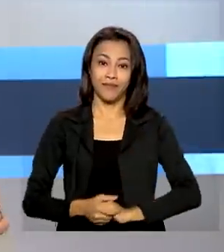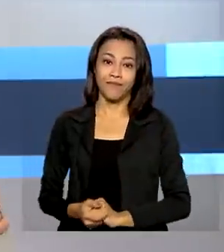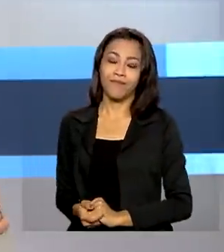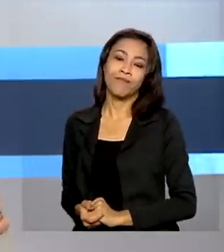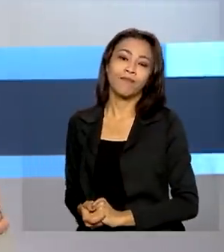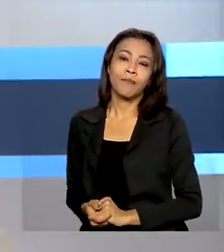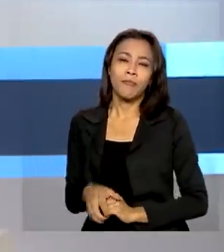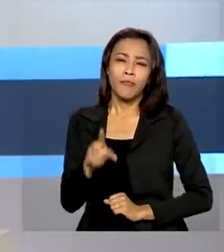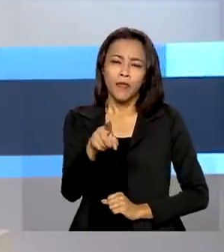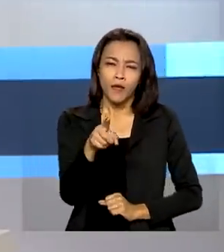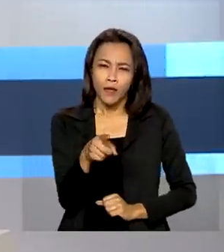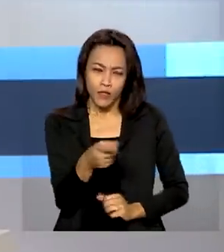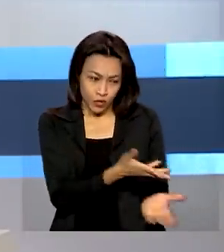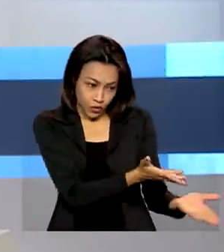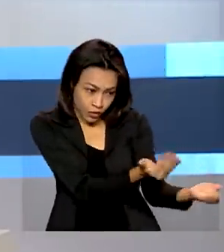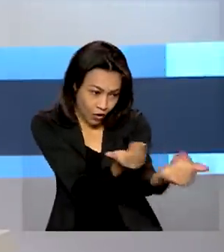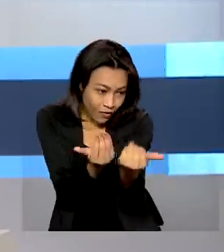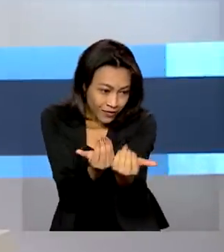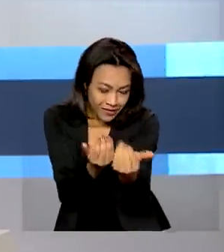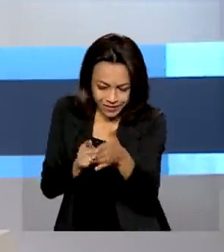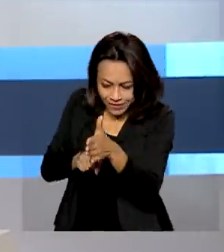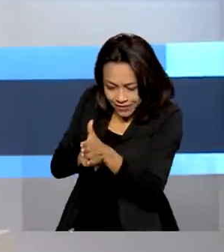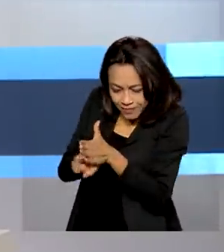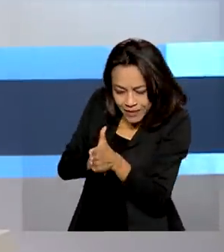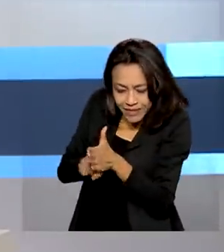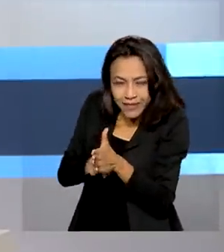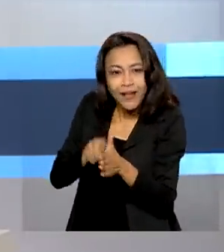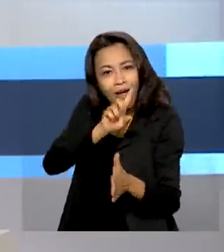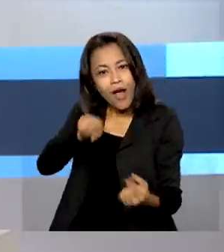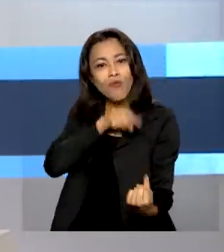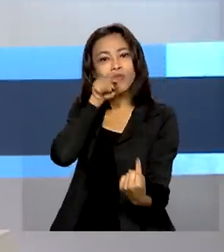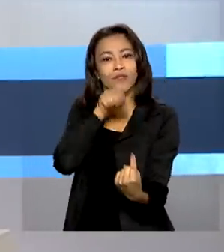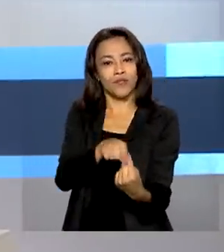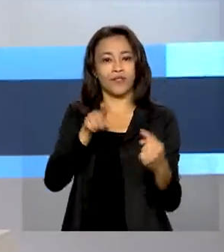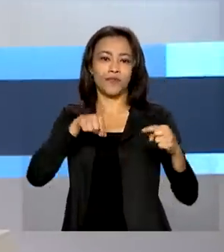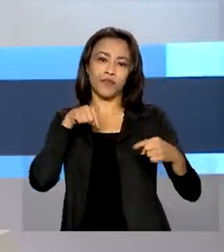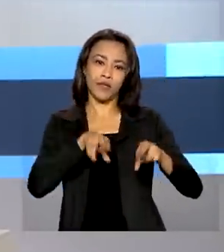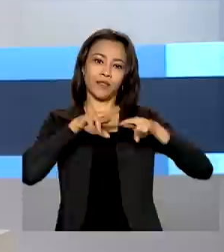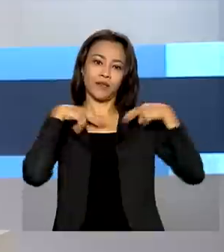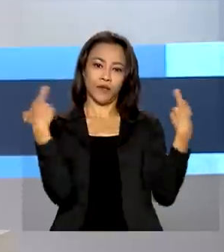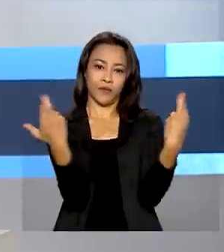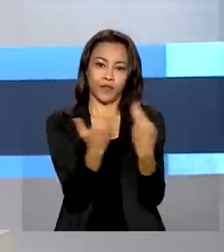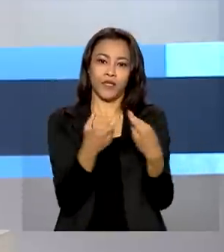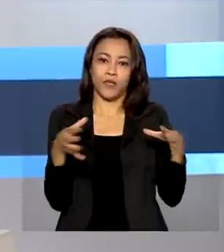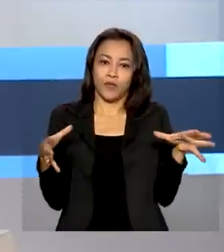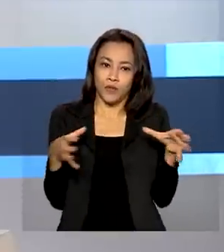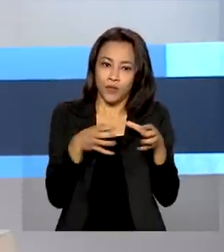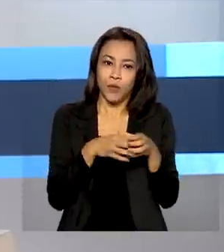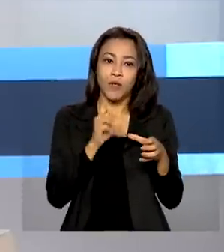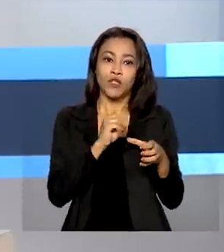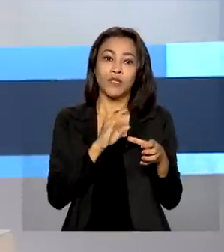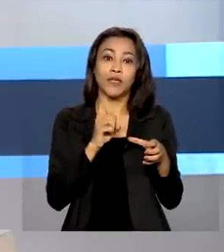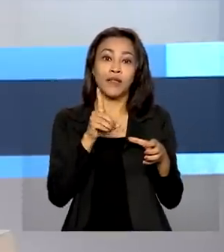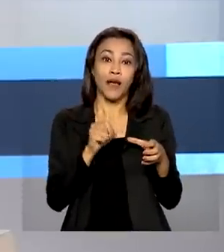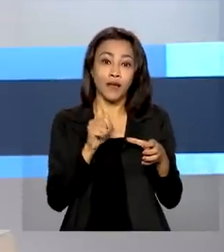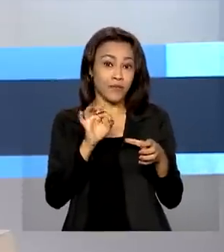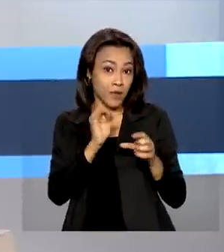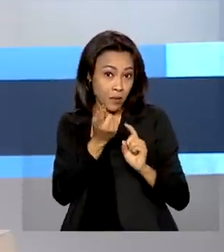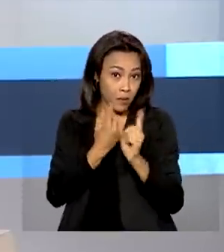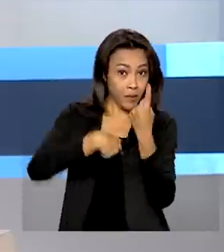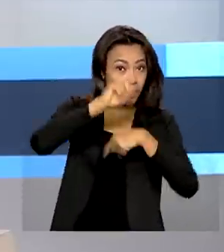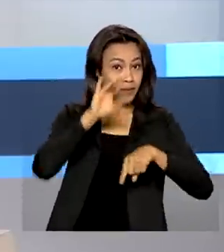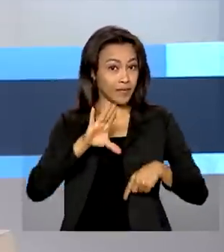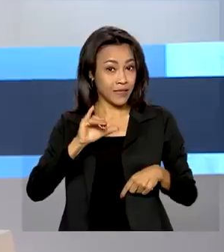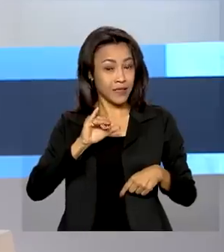Aproximar a ciência dos jovens é uma das metas da reunião anual da Sociedade Brasileira para o Progresso da Ciência. O evento